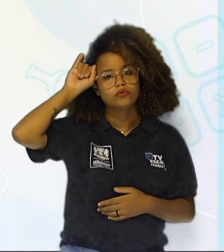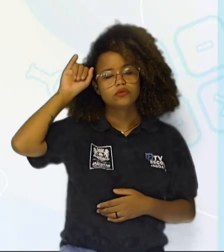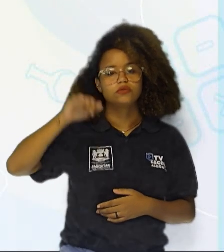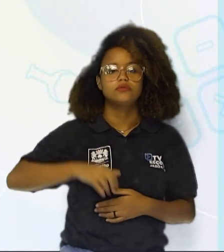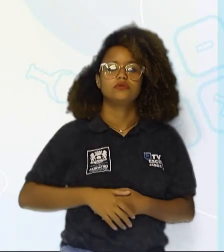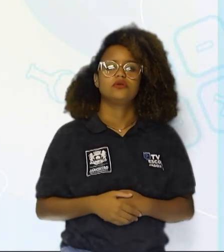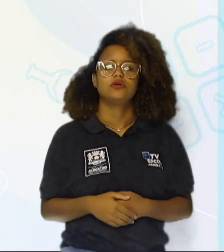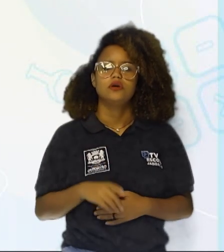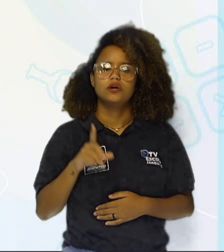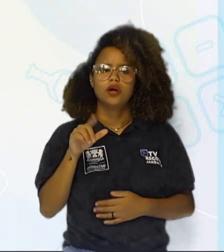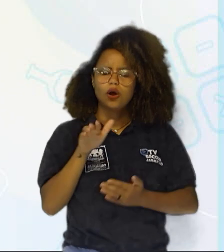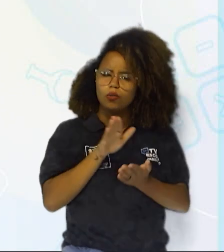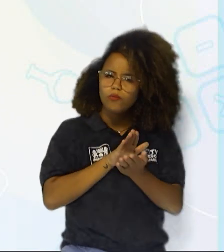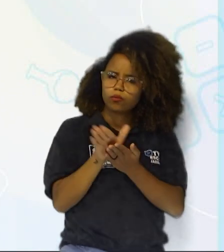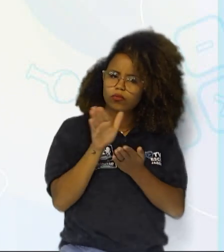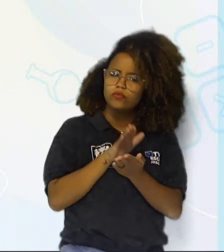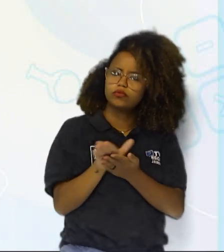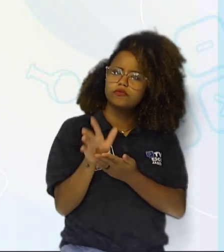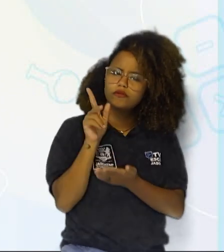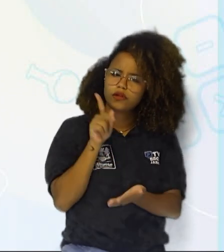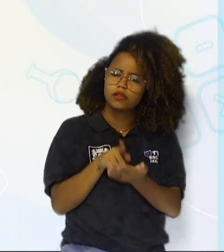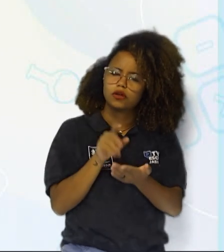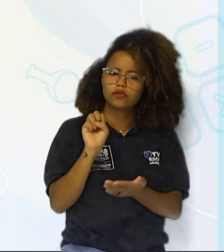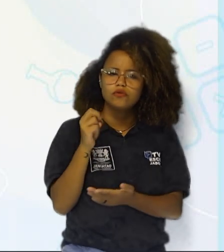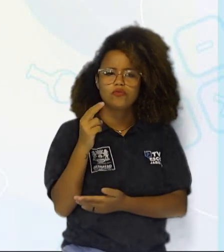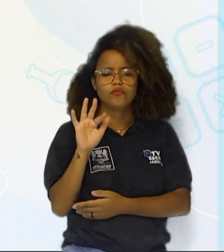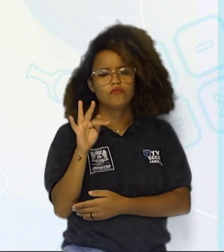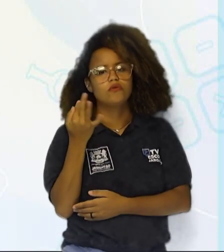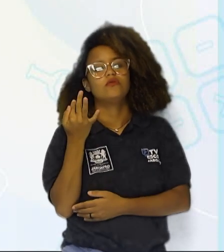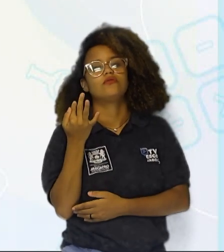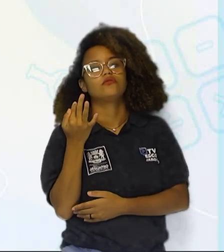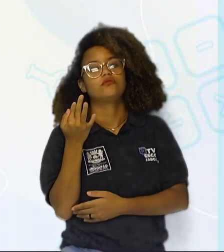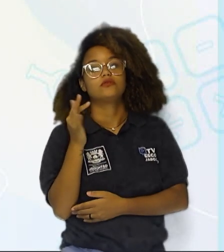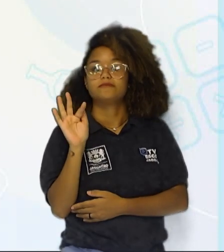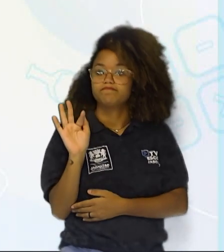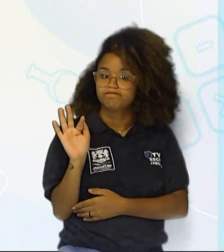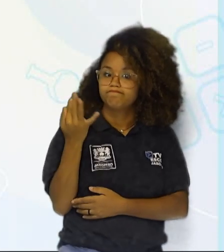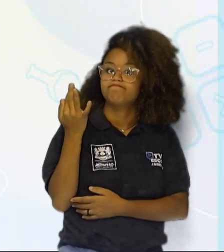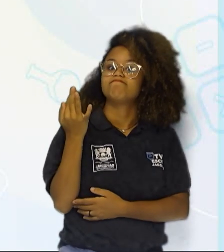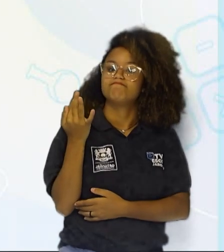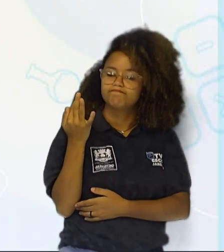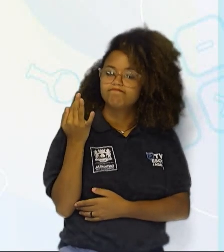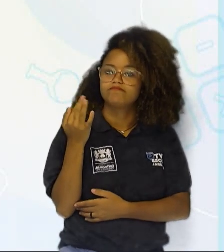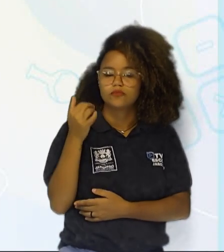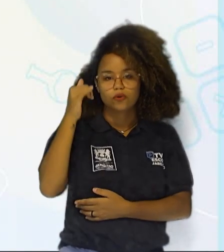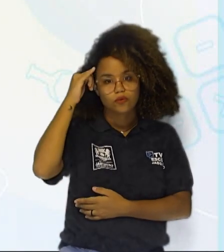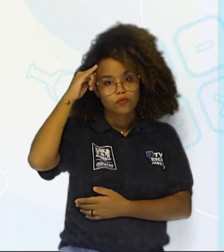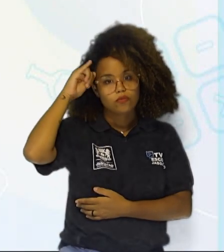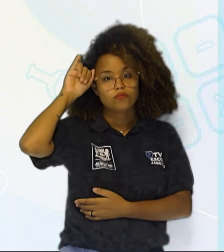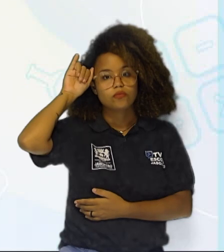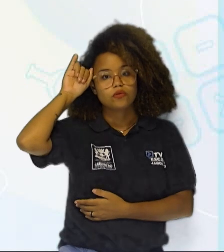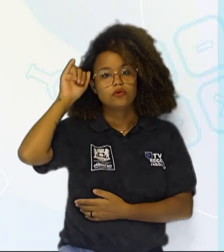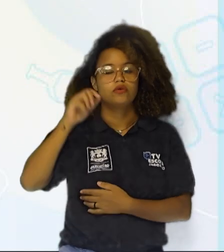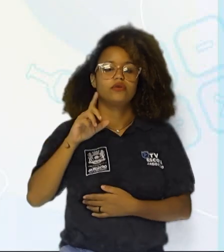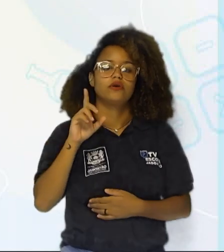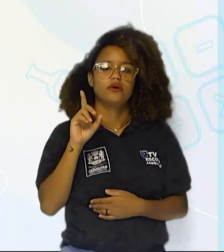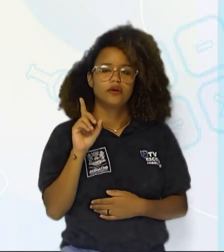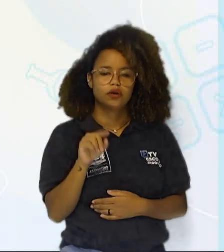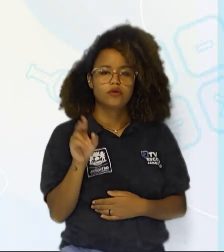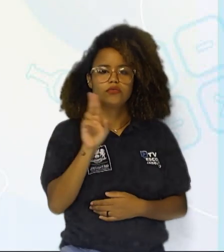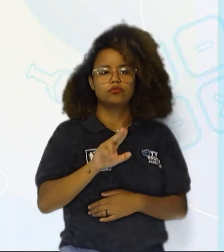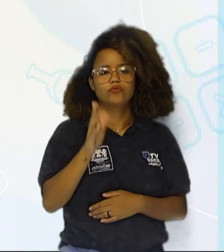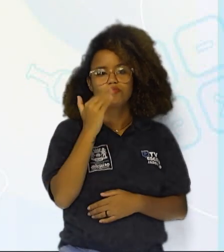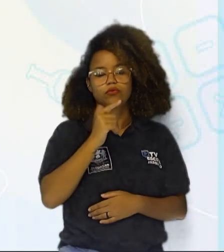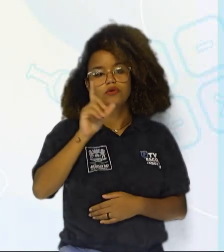ele é um produtor? Verdade ou falso? Falso. O boi, ele é um consumidor